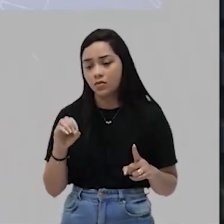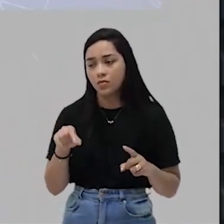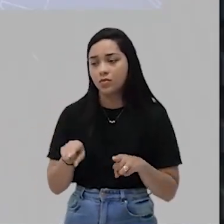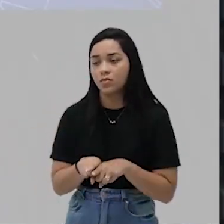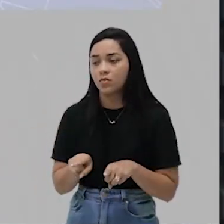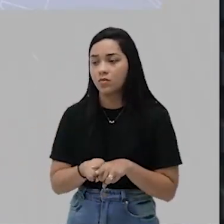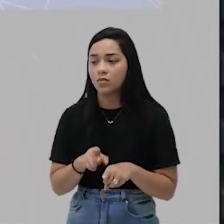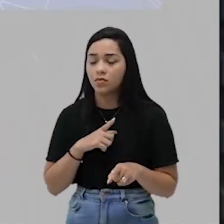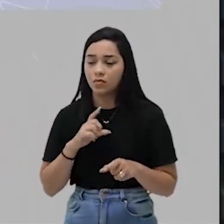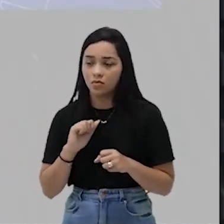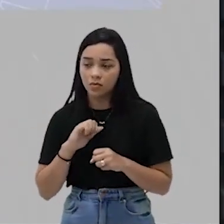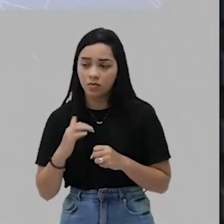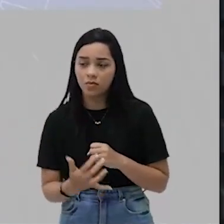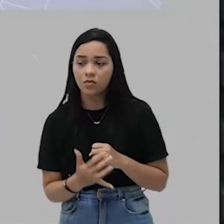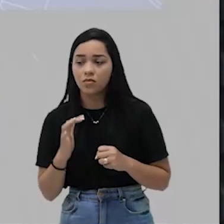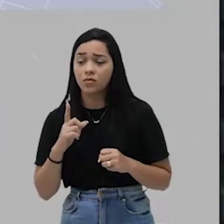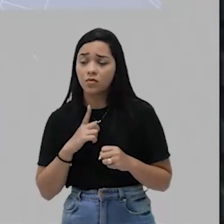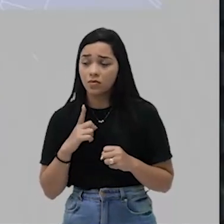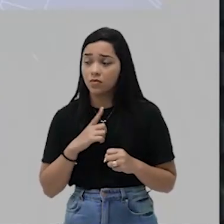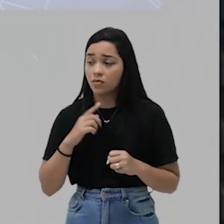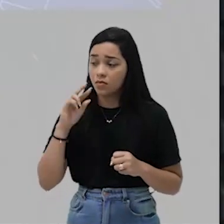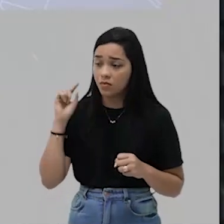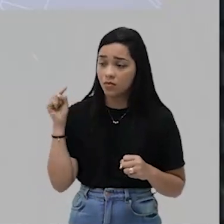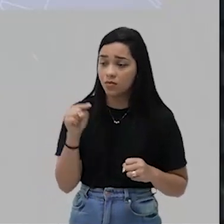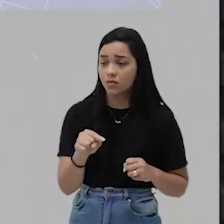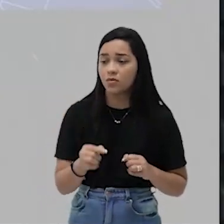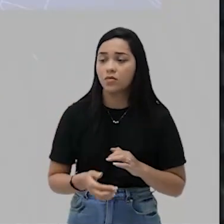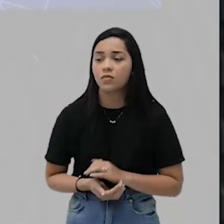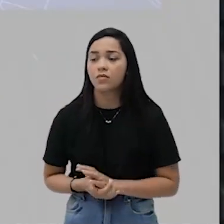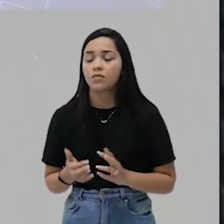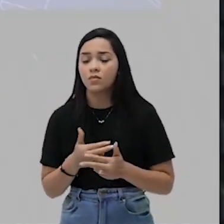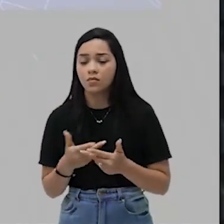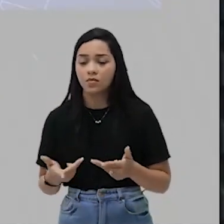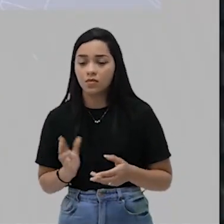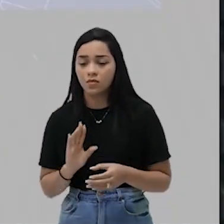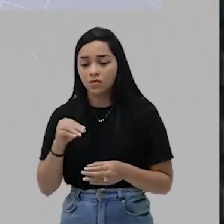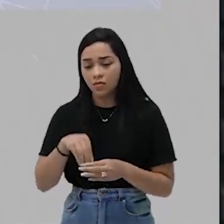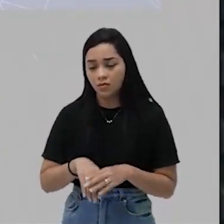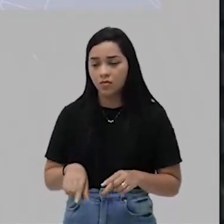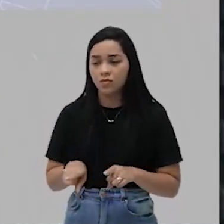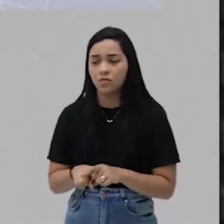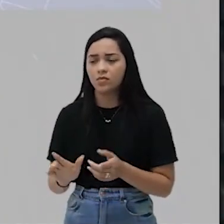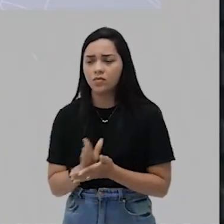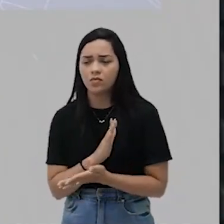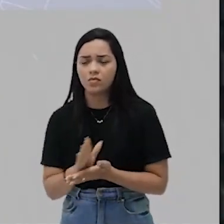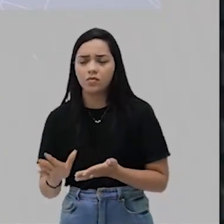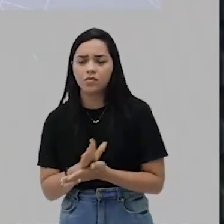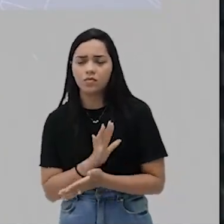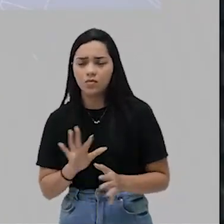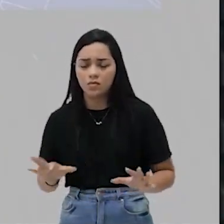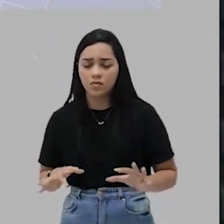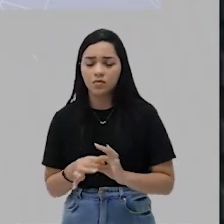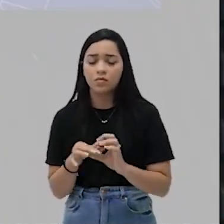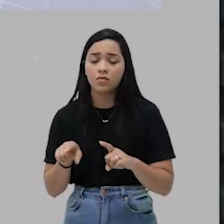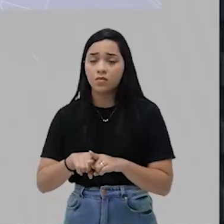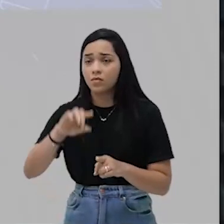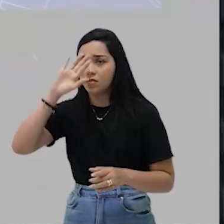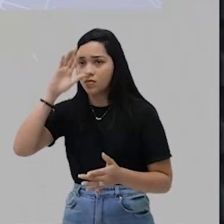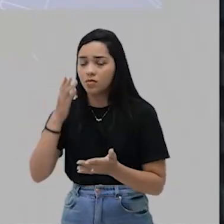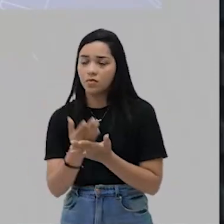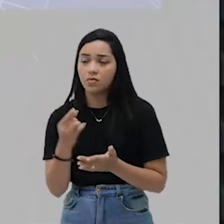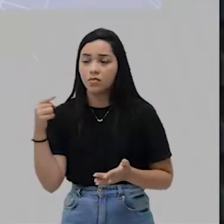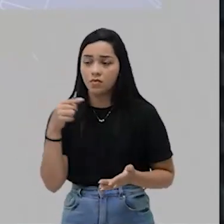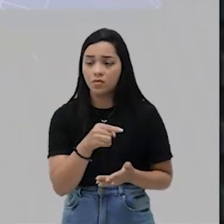até mesmo as epidemias como a varíola, os conflitos internos, algumas alianças e as crenças desses